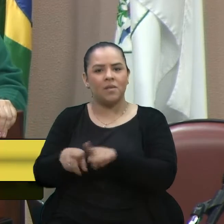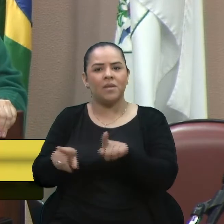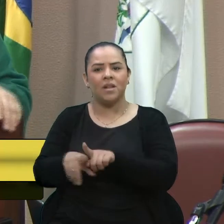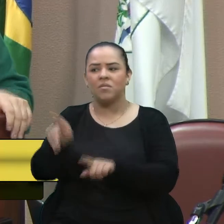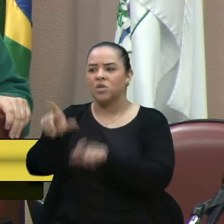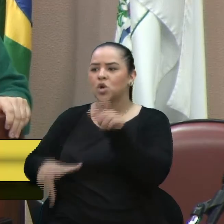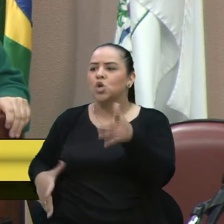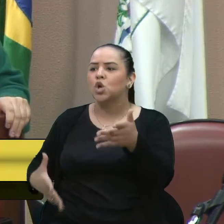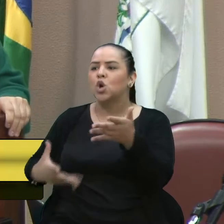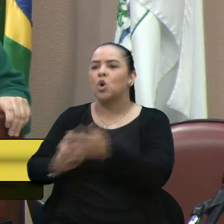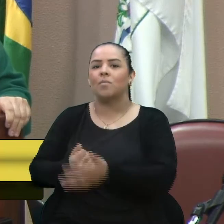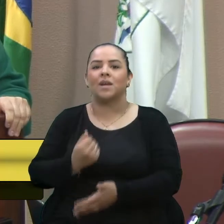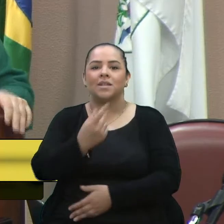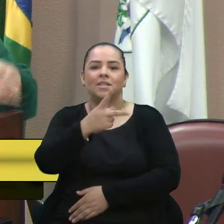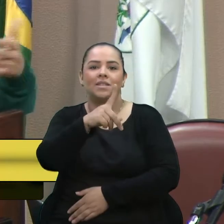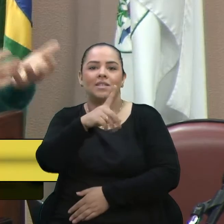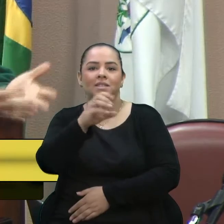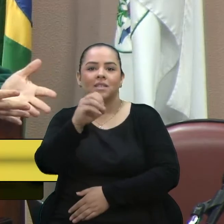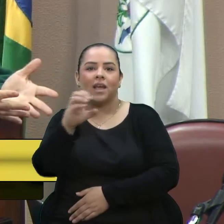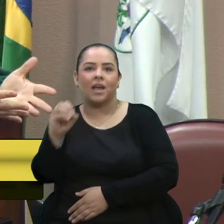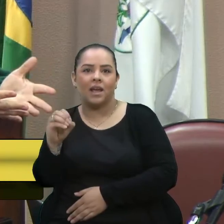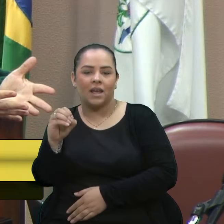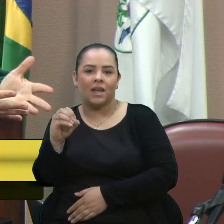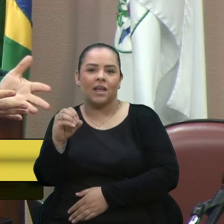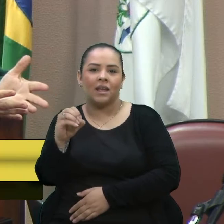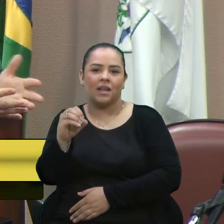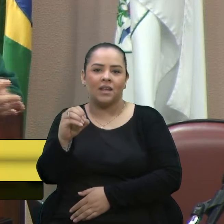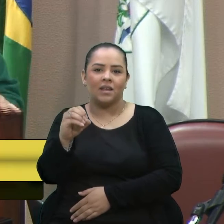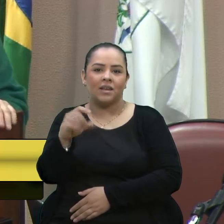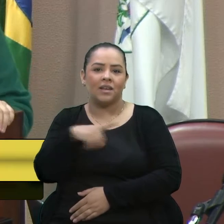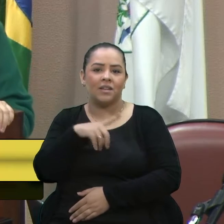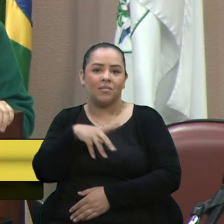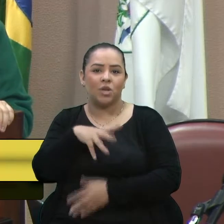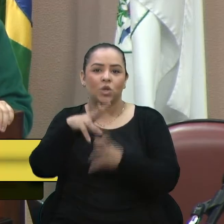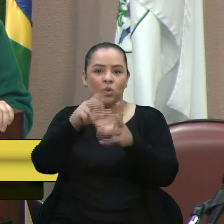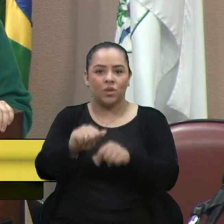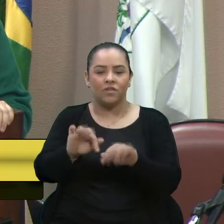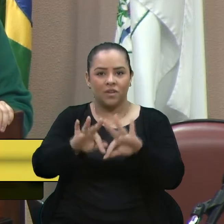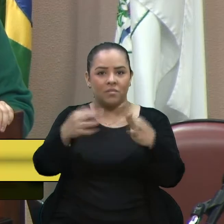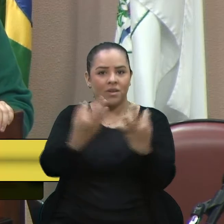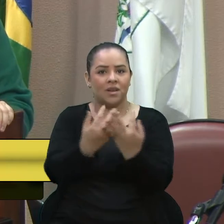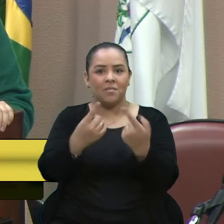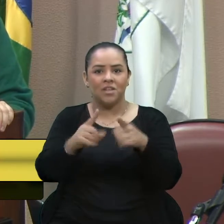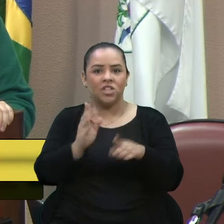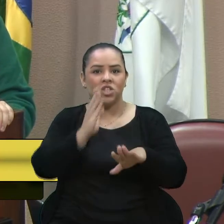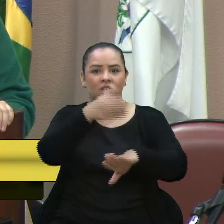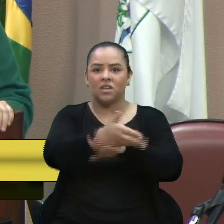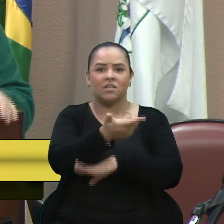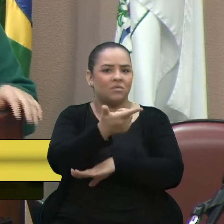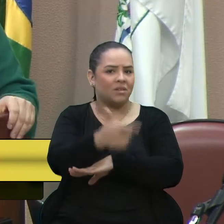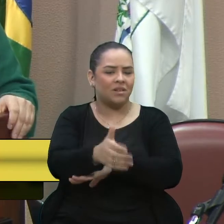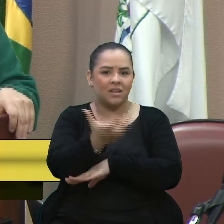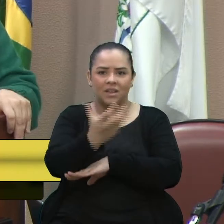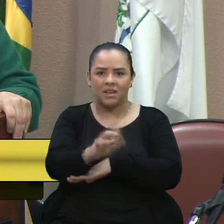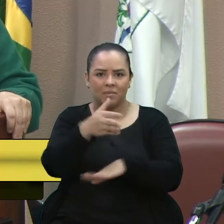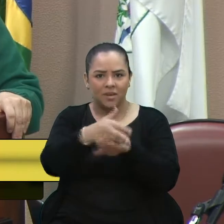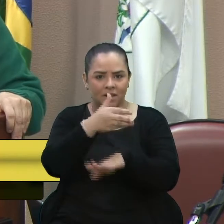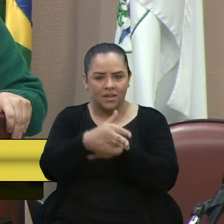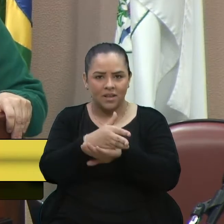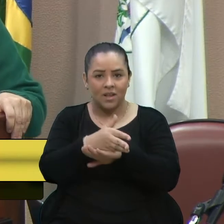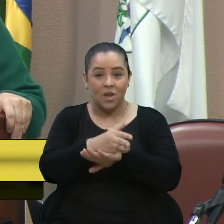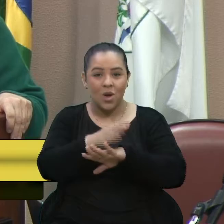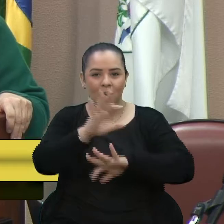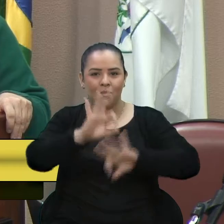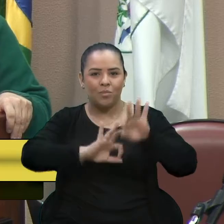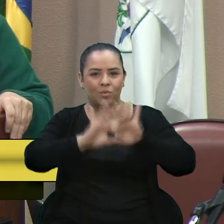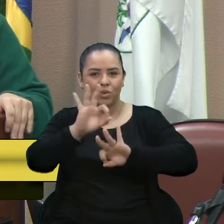pessoas estão comprando 100 moedas. Daí estão indo a família toda. Mas chegam lá e não querem se cadastrar. E eu quero dizer que esse projeto é um